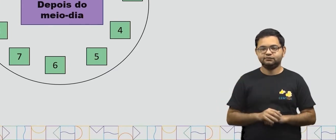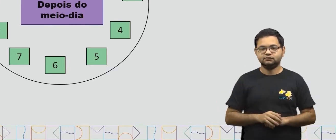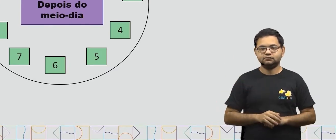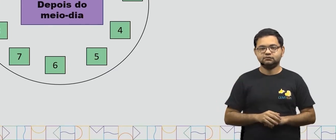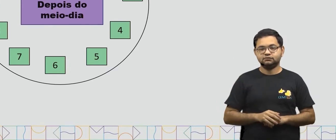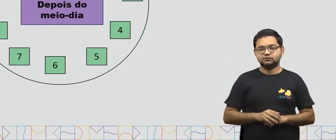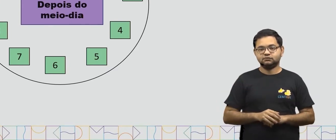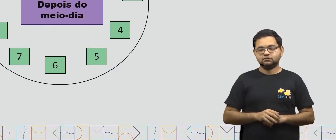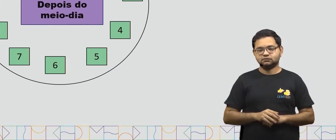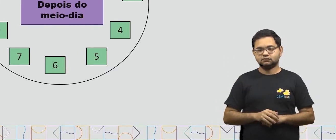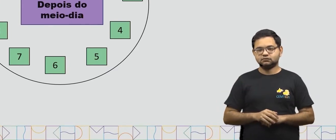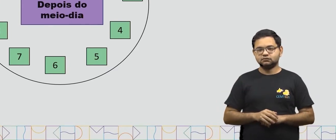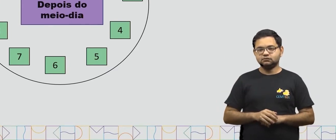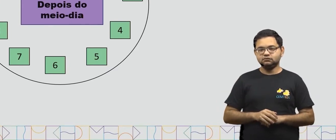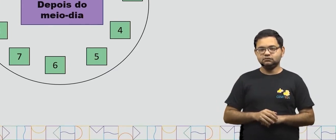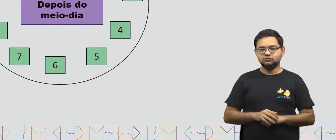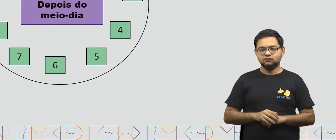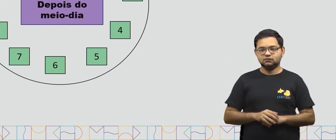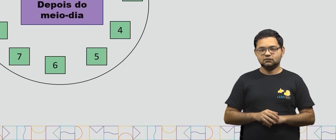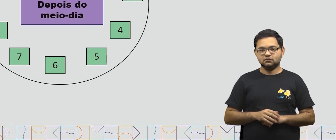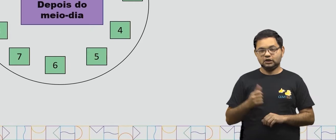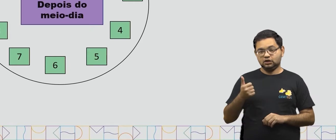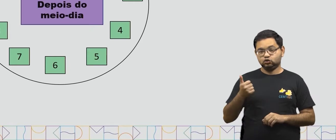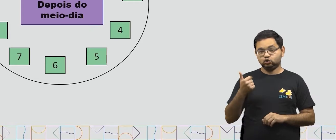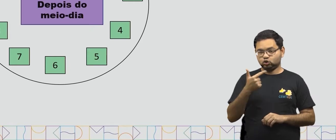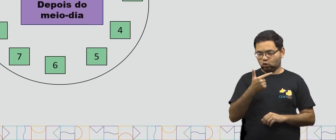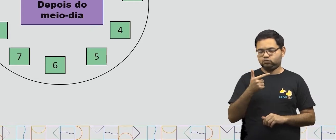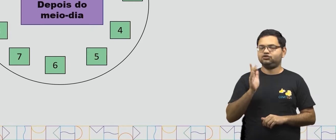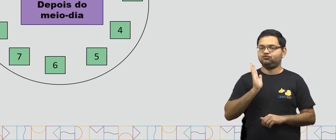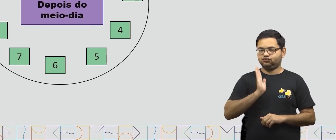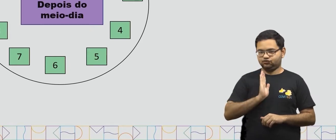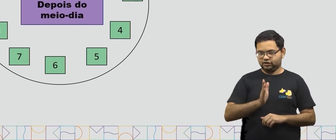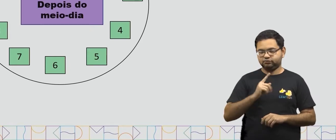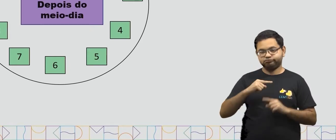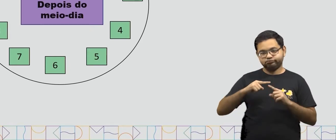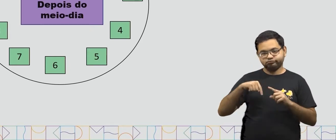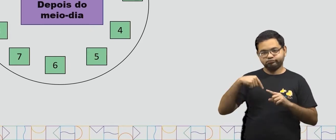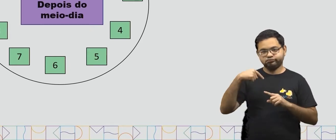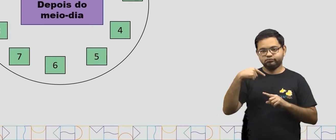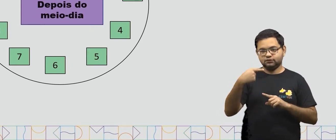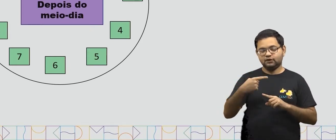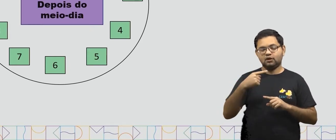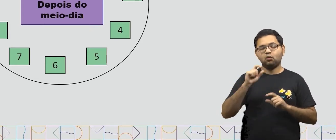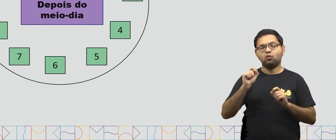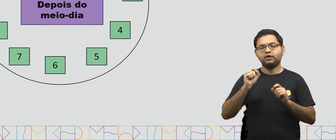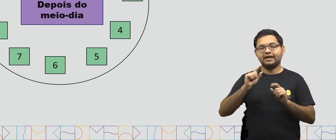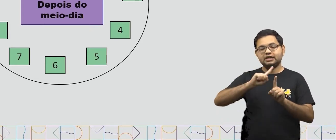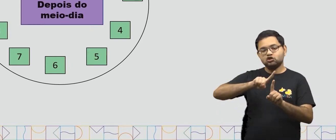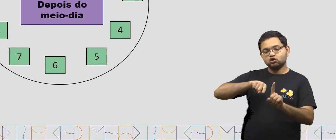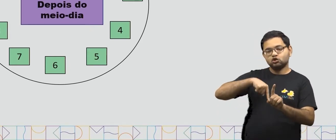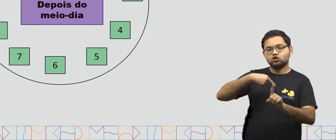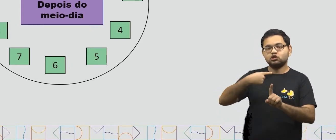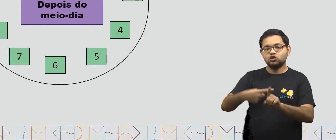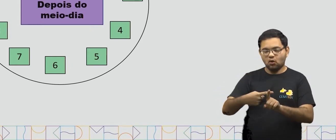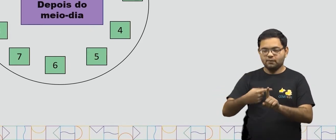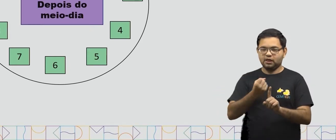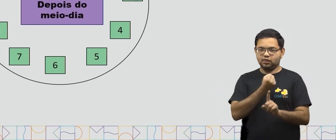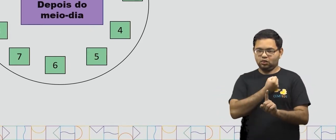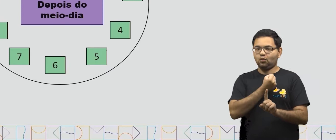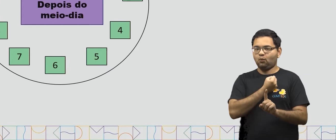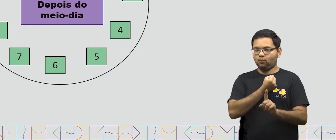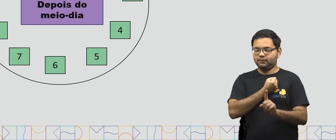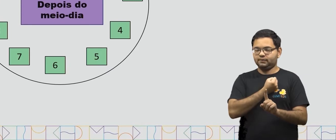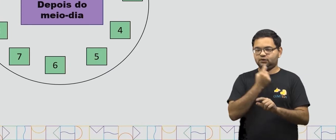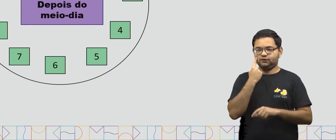Aqui, após as 12 horas ou meio-dia, somamos o número que vier com mais 12. Então,